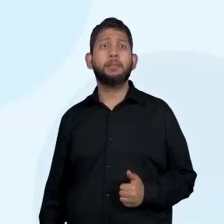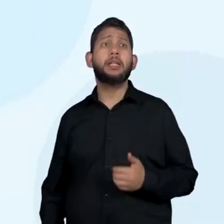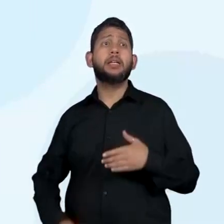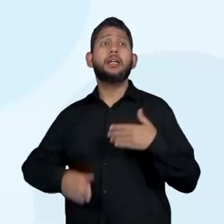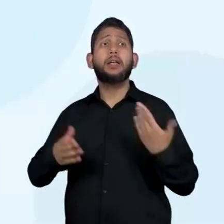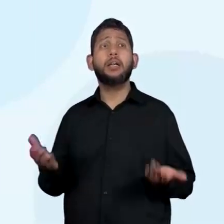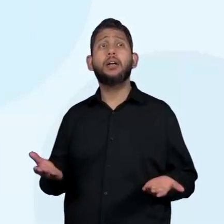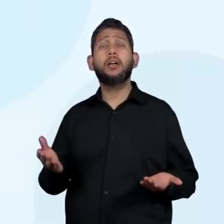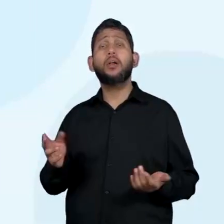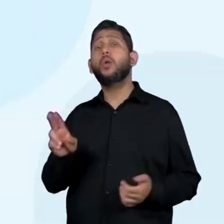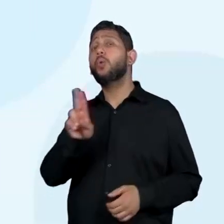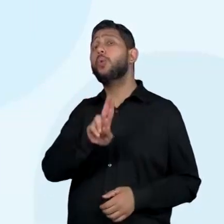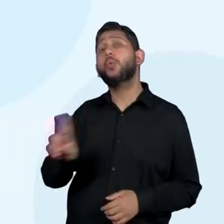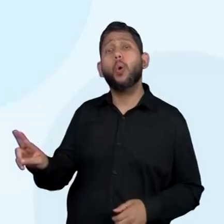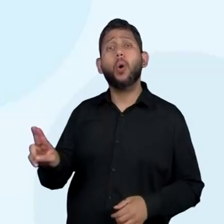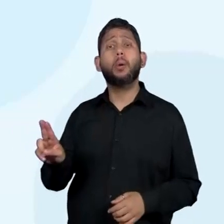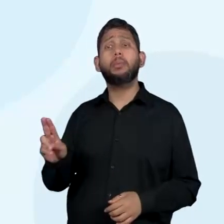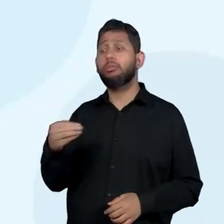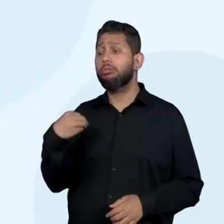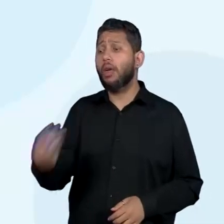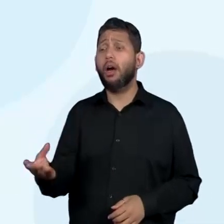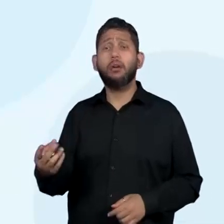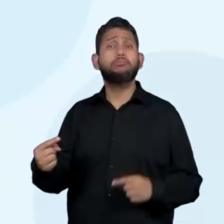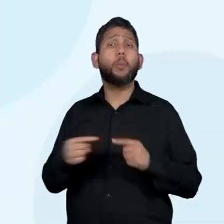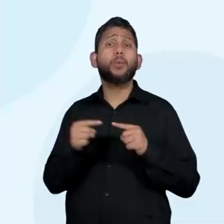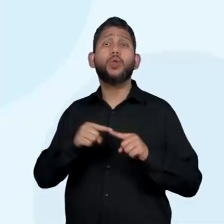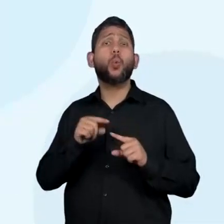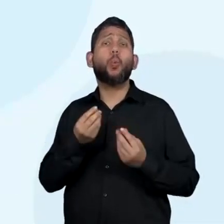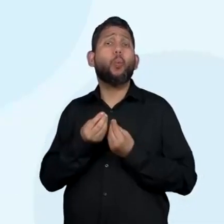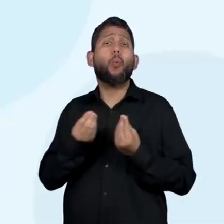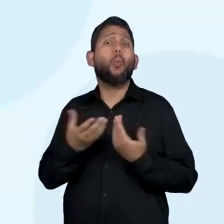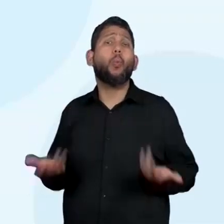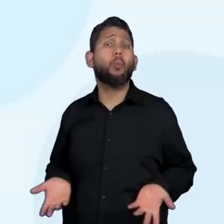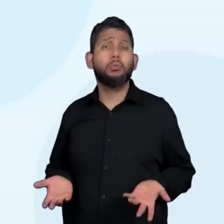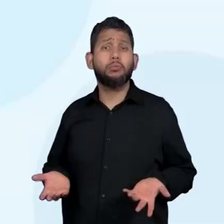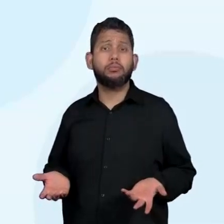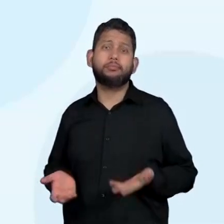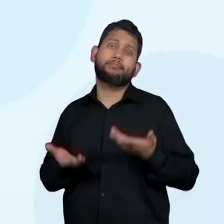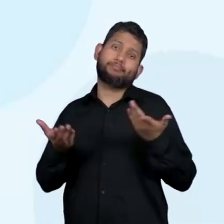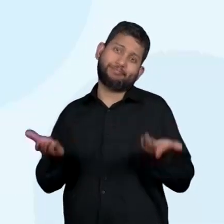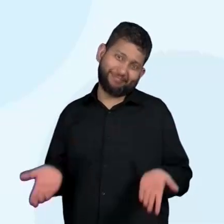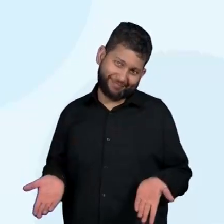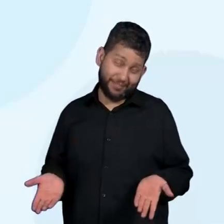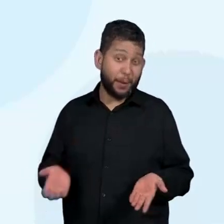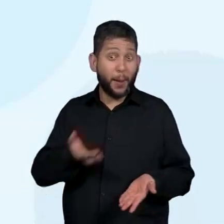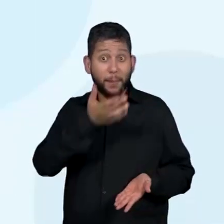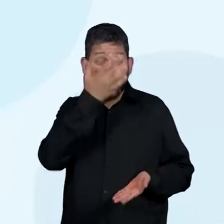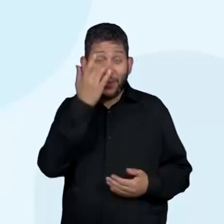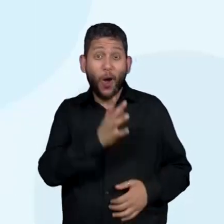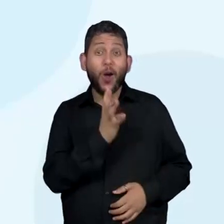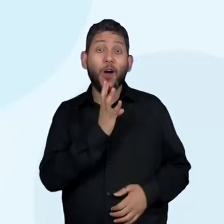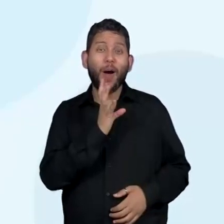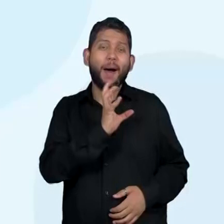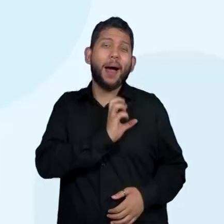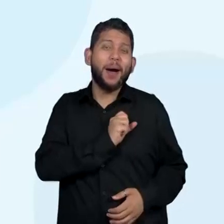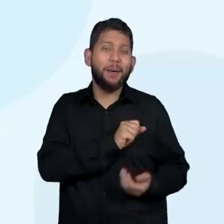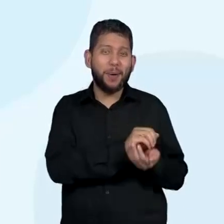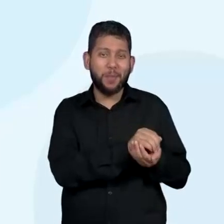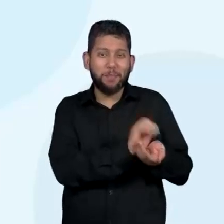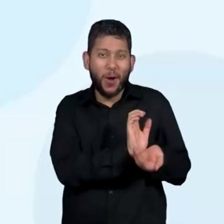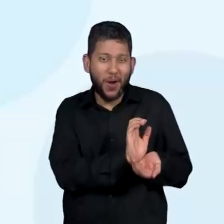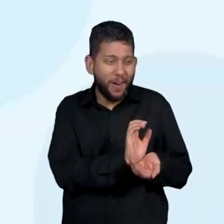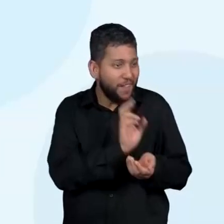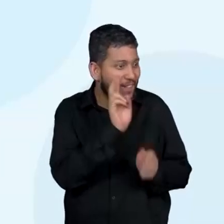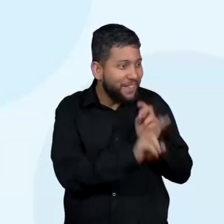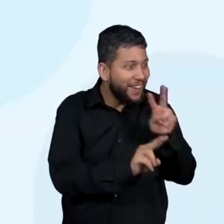eu tenho. Como as novas espécies foram nomeadas? Com nomes de pokémons. De acordo com o